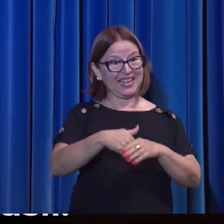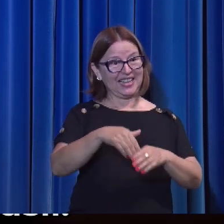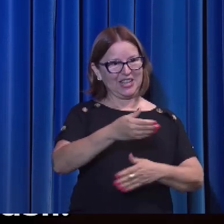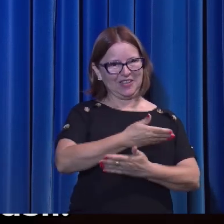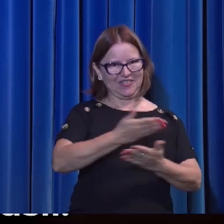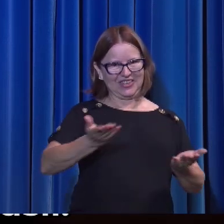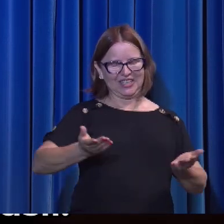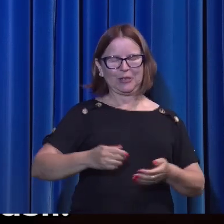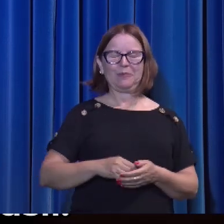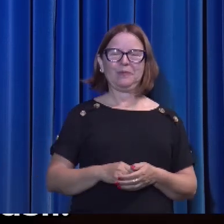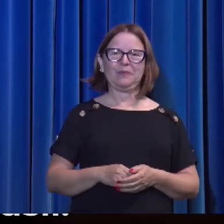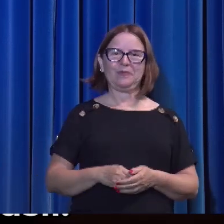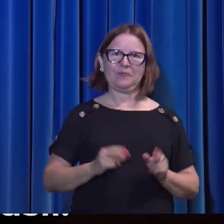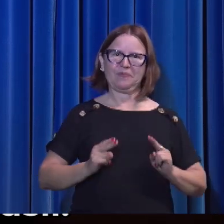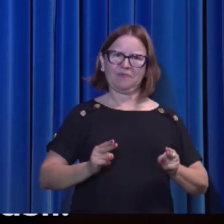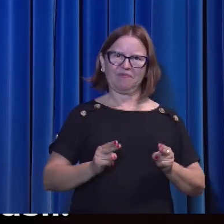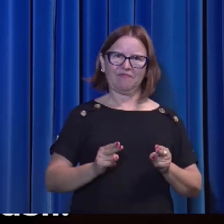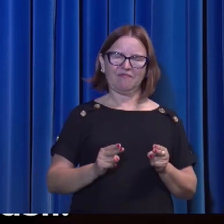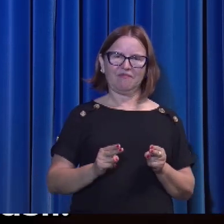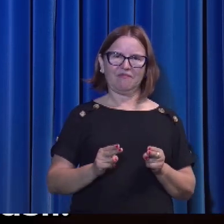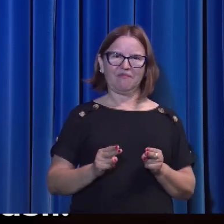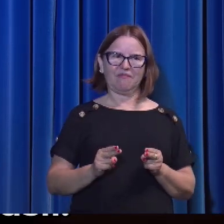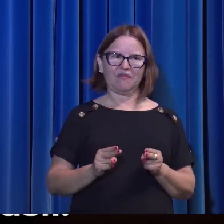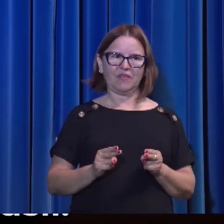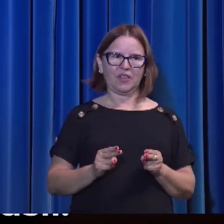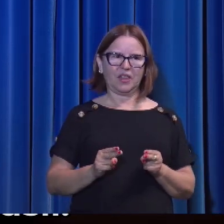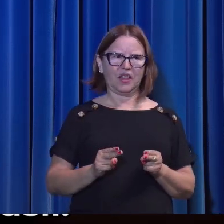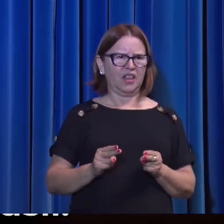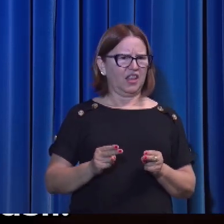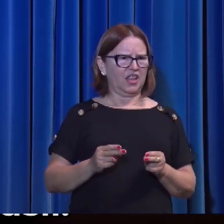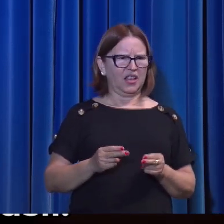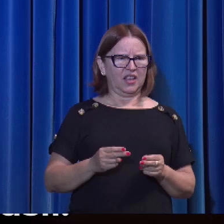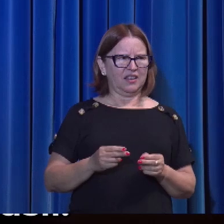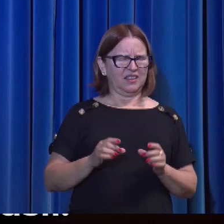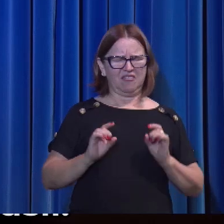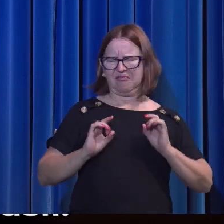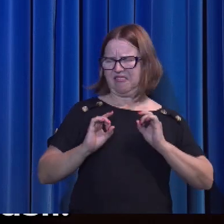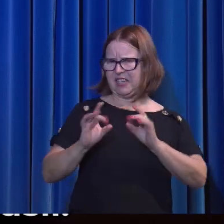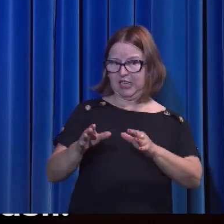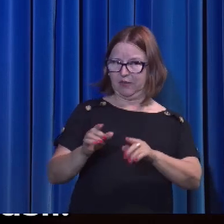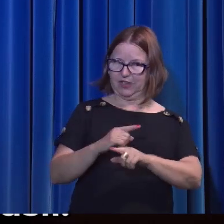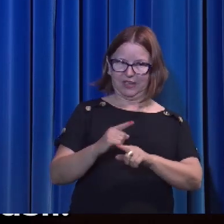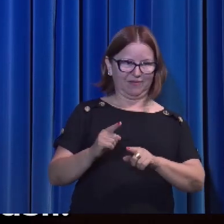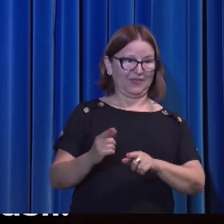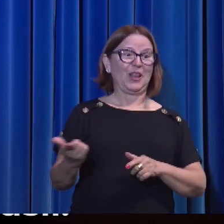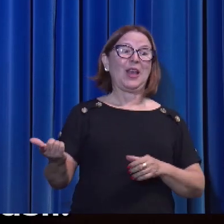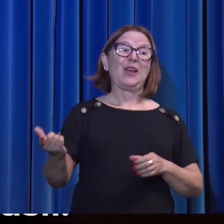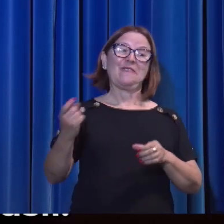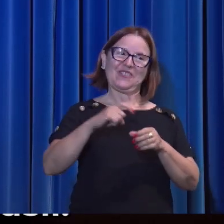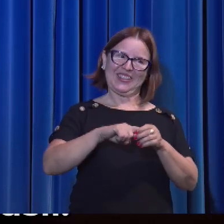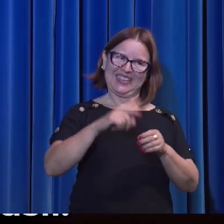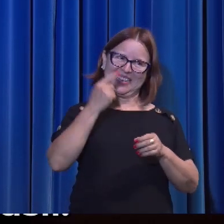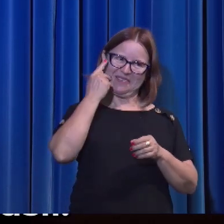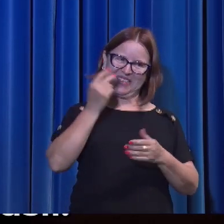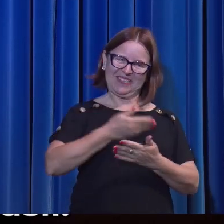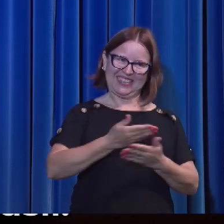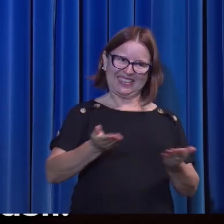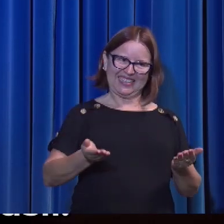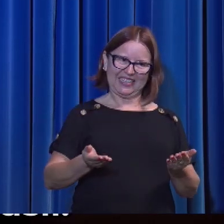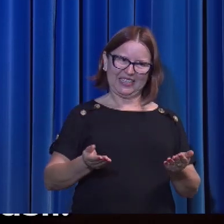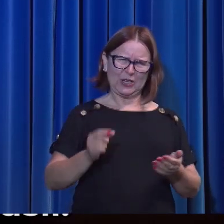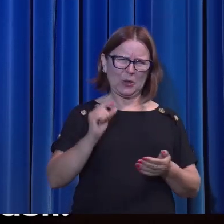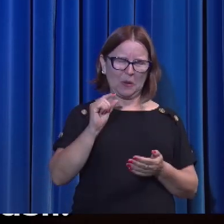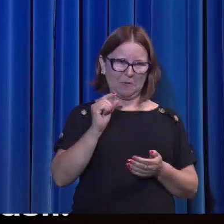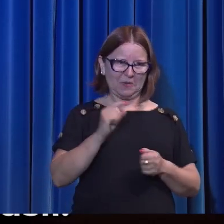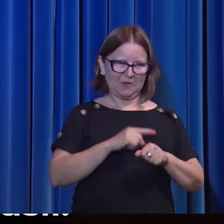Continua. Não vos deixarei órfãos, voltarei para vós outros. Ainda por um